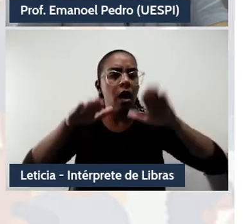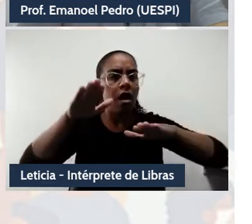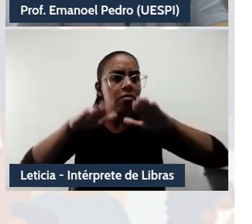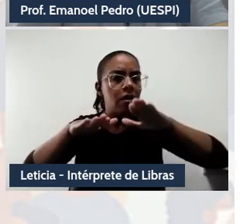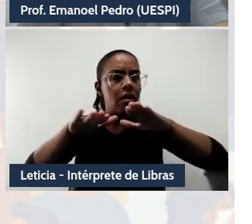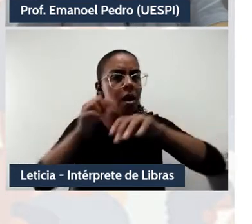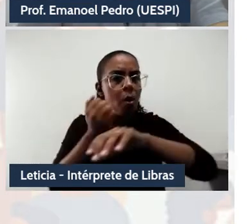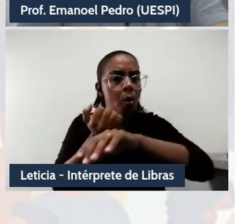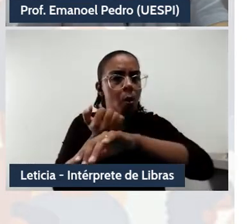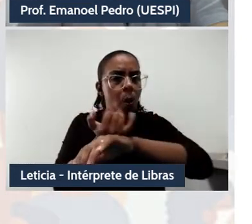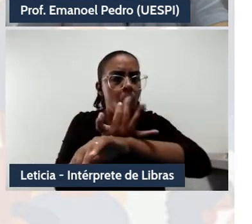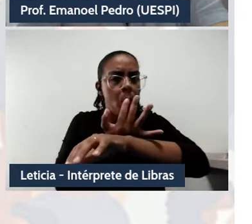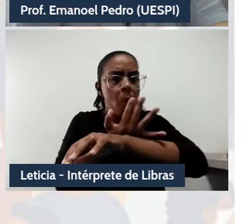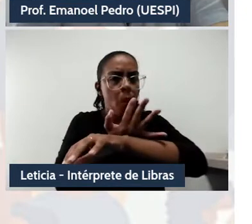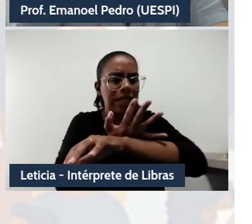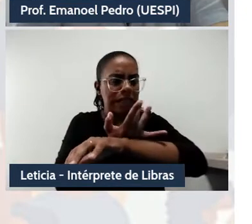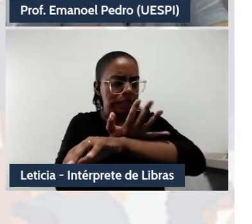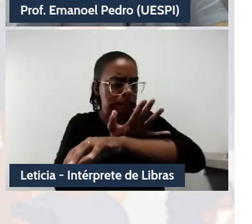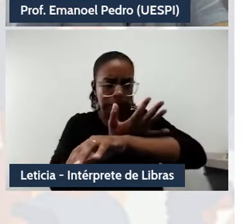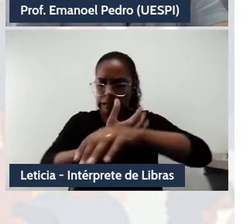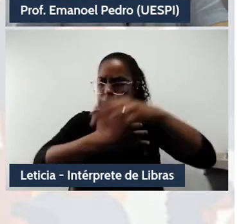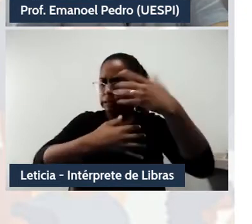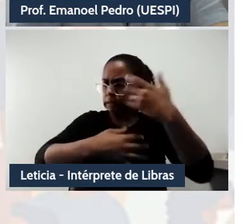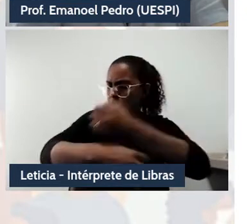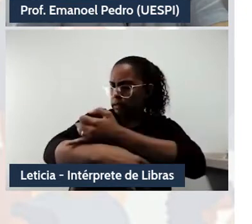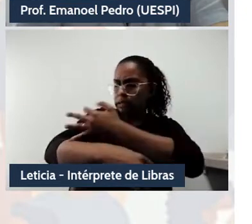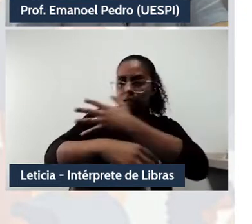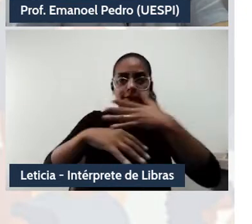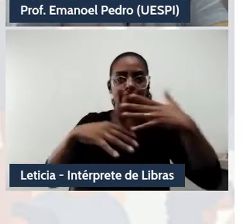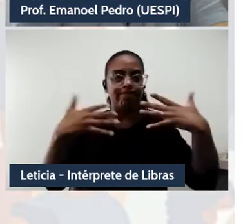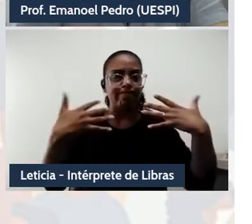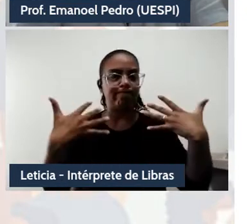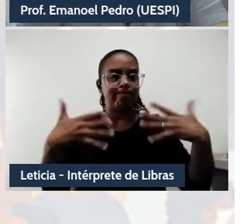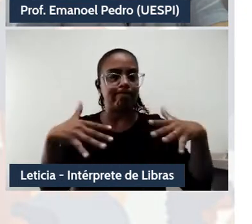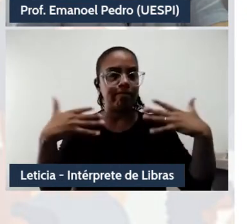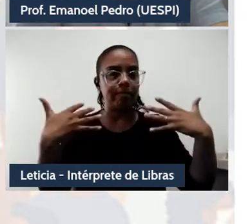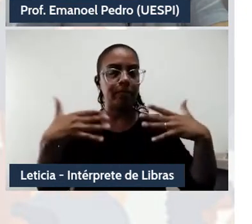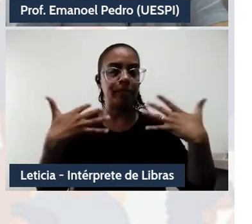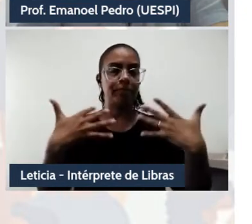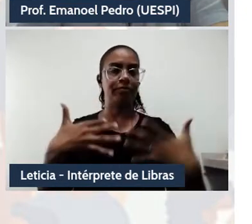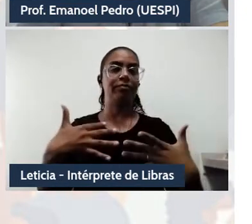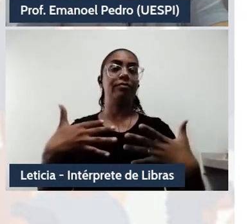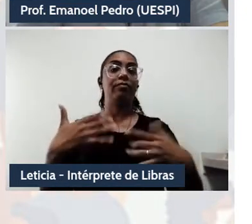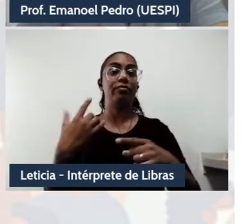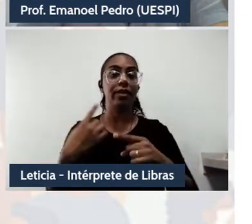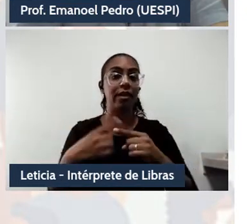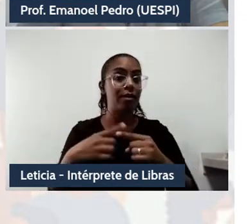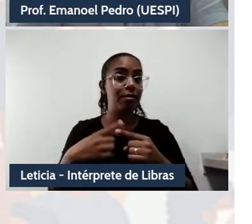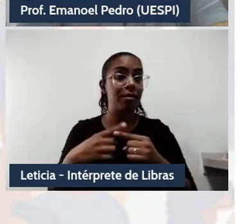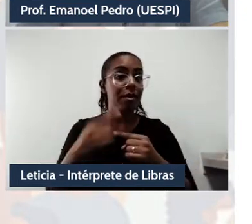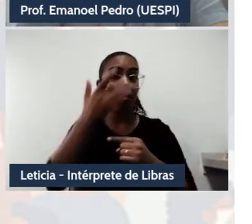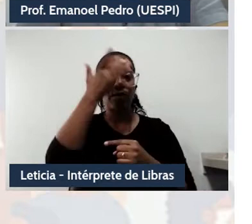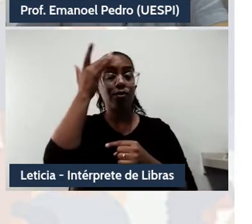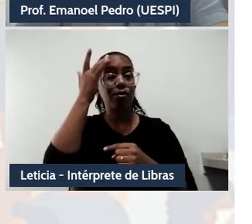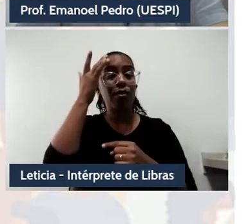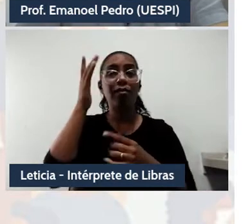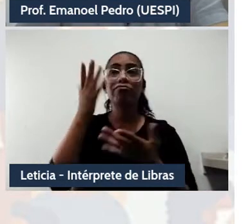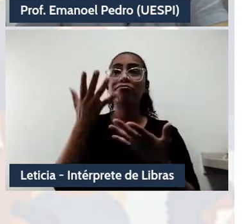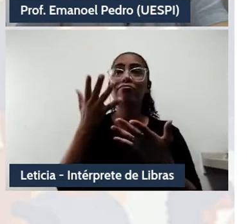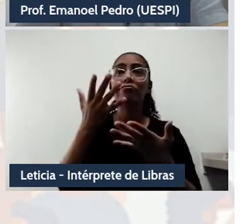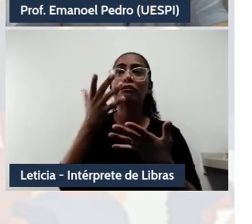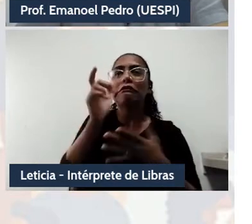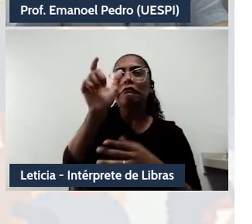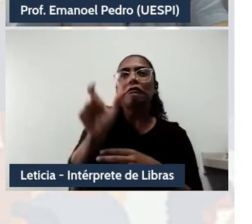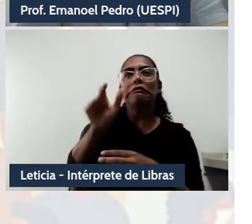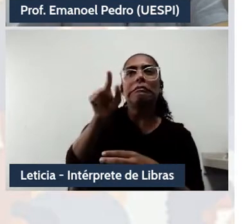a fala e comunicação estejam apodrecidas, estão inteiramente penetradas pelo dinheiro, não por acidente, mas por